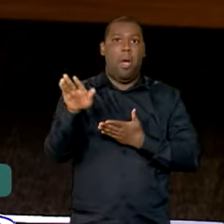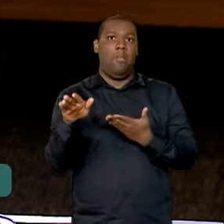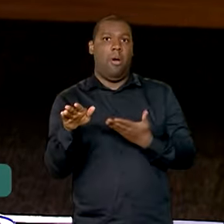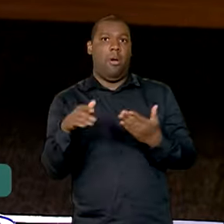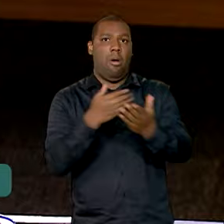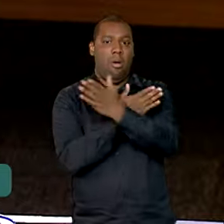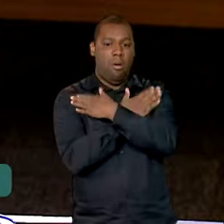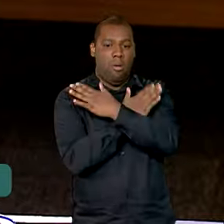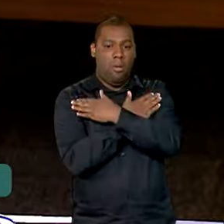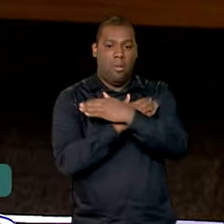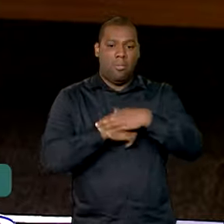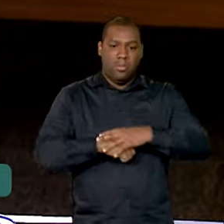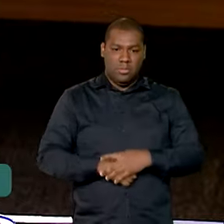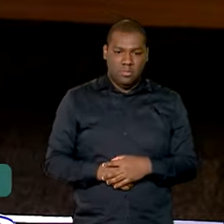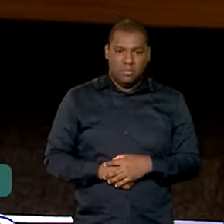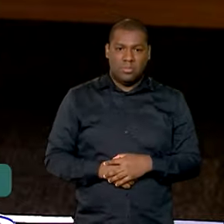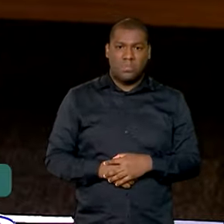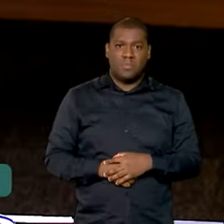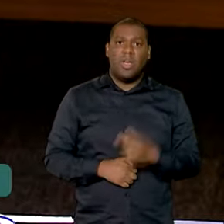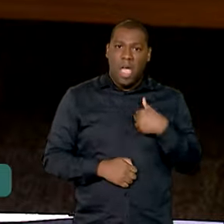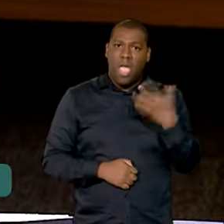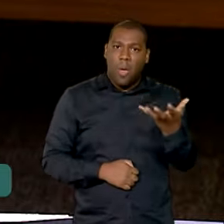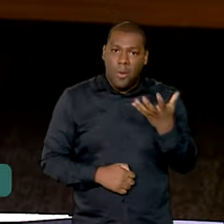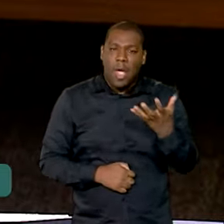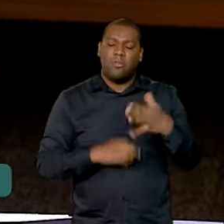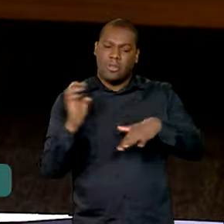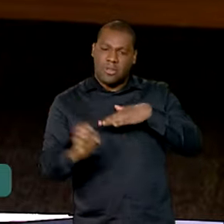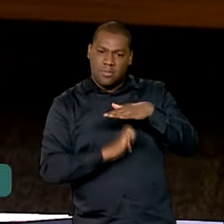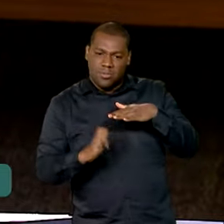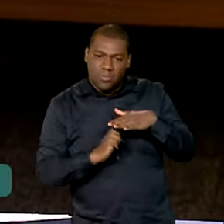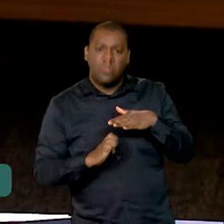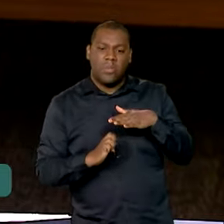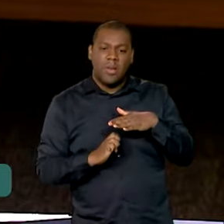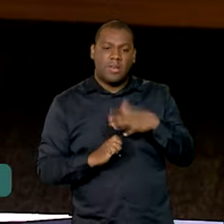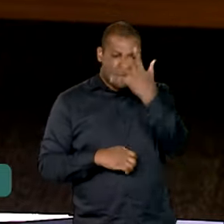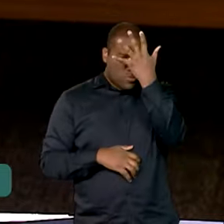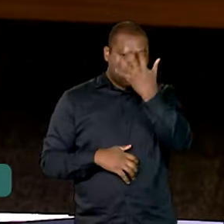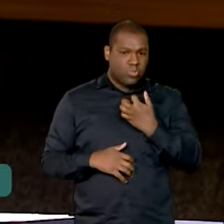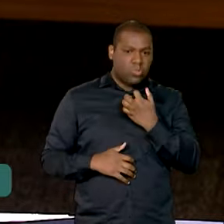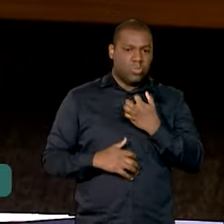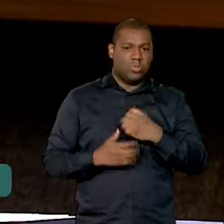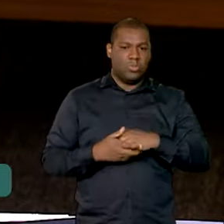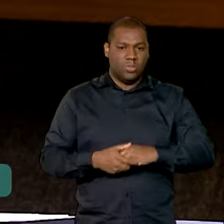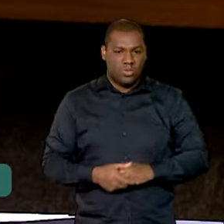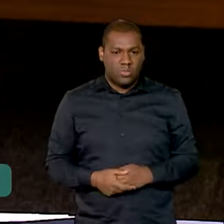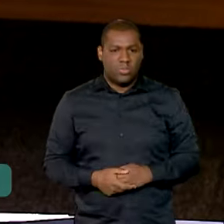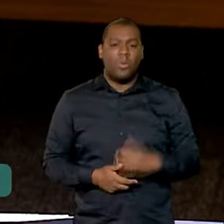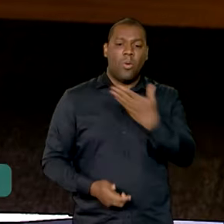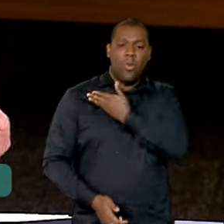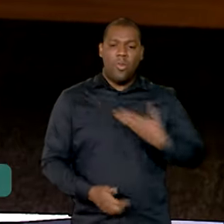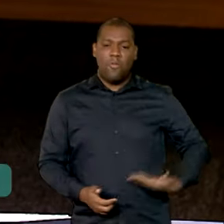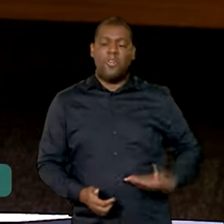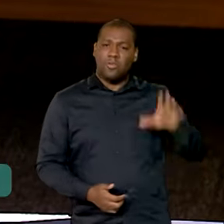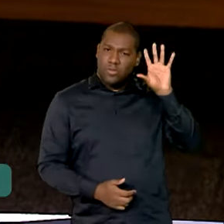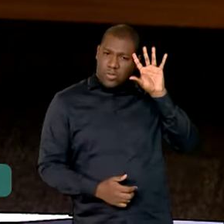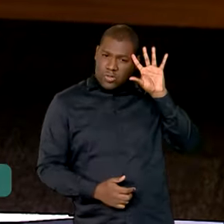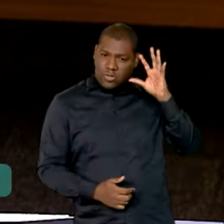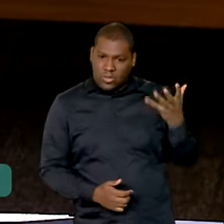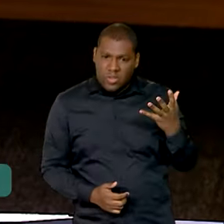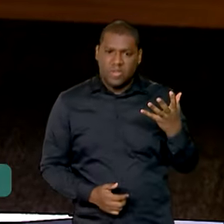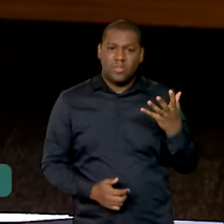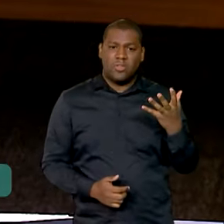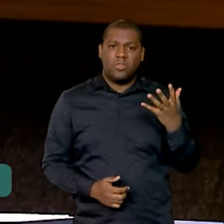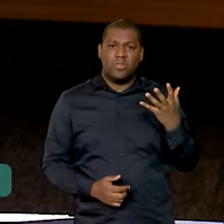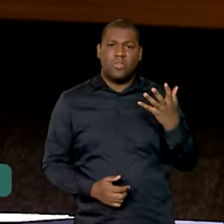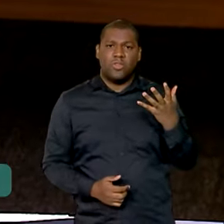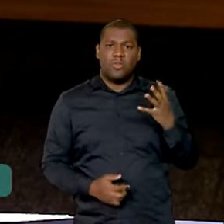apenas seriedade dos empresários. Porque toda vez que o Estado toma uma decisão de não arrecadar um determinado